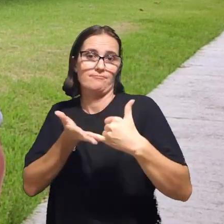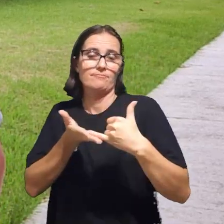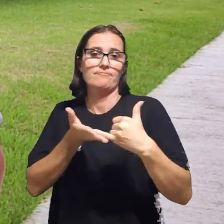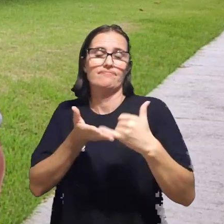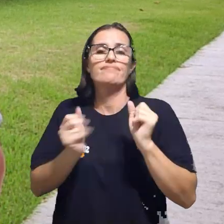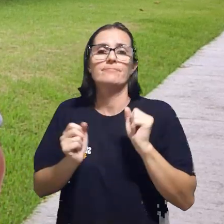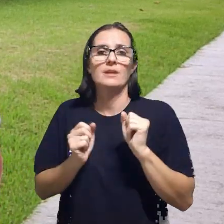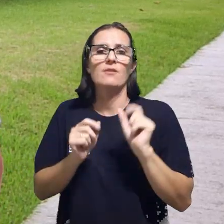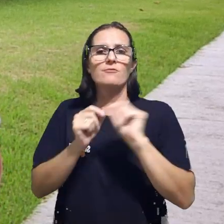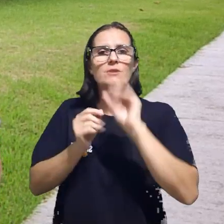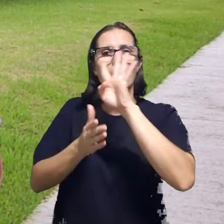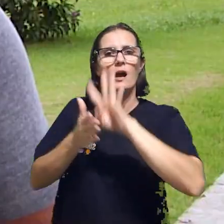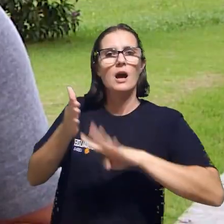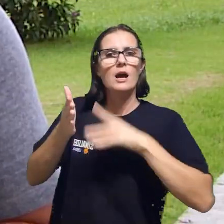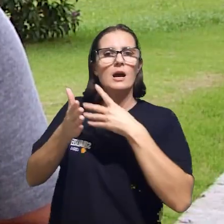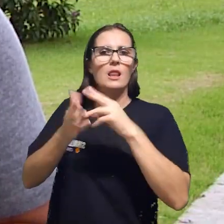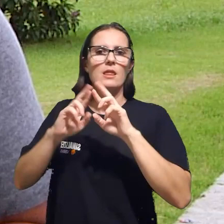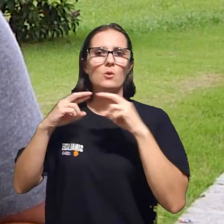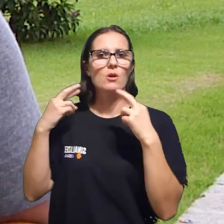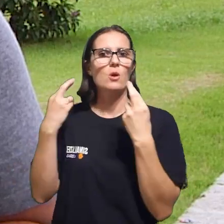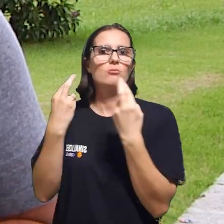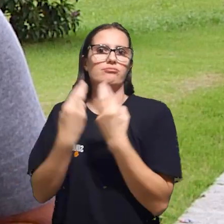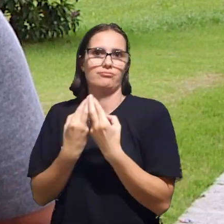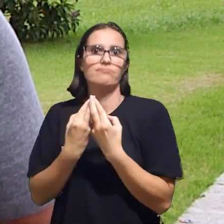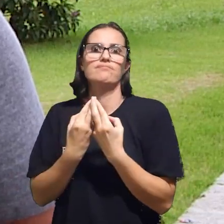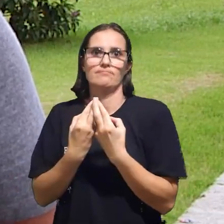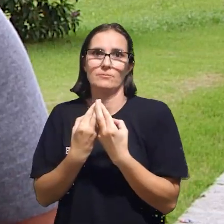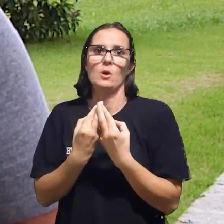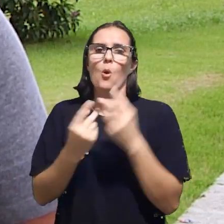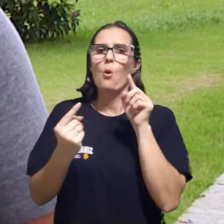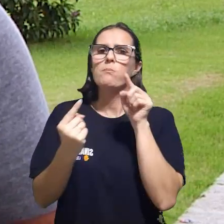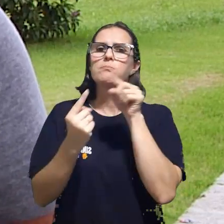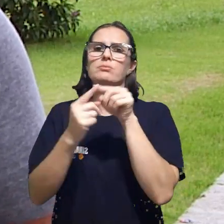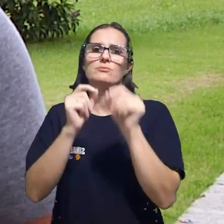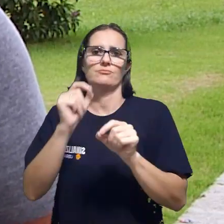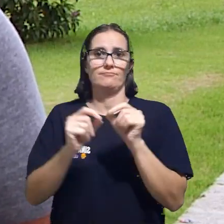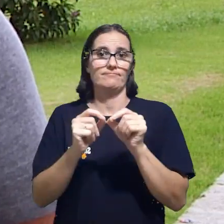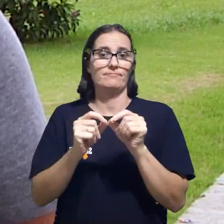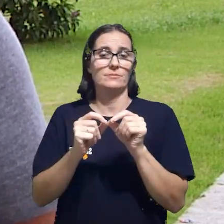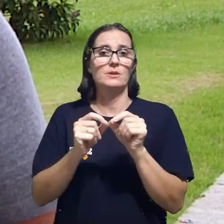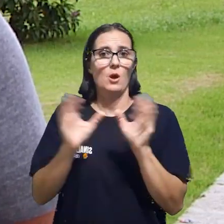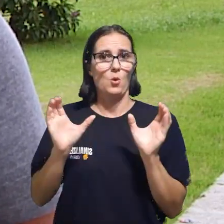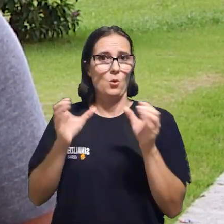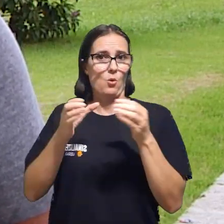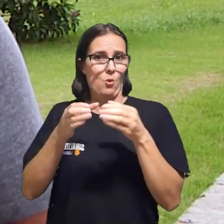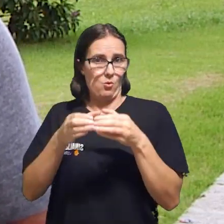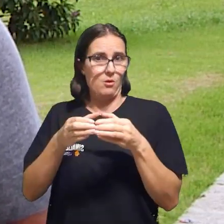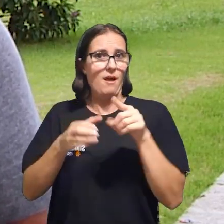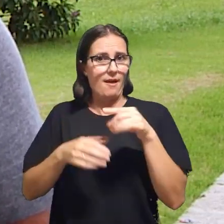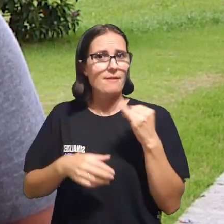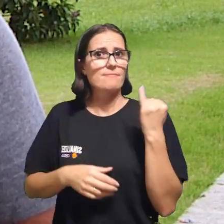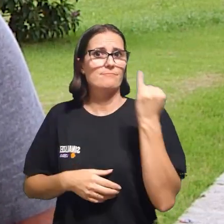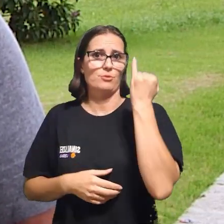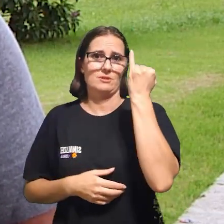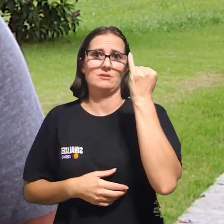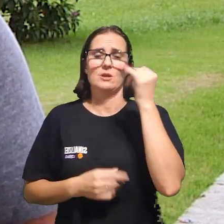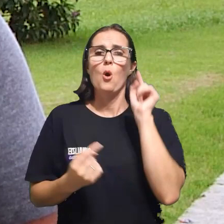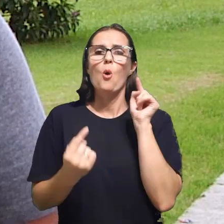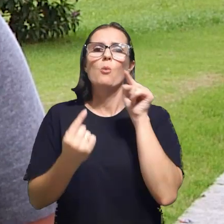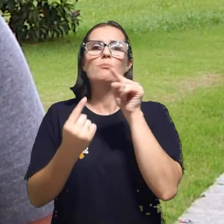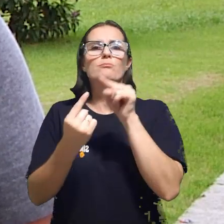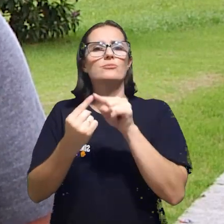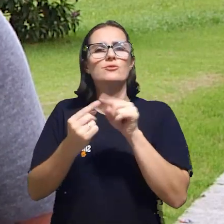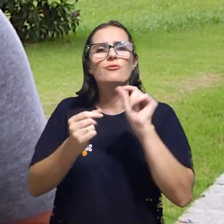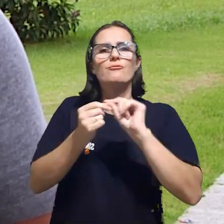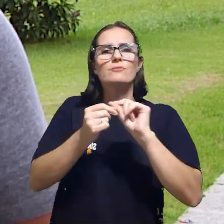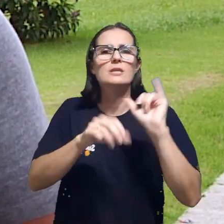reuniões plenárias para o ano. O objetivo é fundamentado na importância do Conselho que tem como finalidade estabelecer